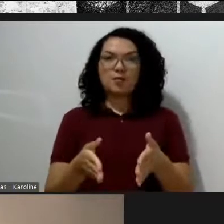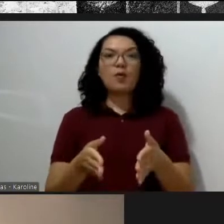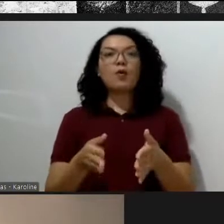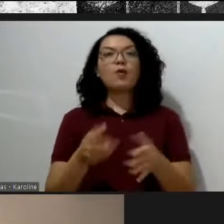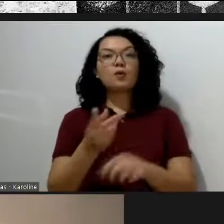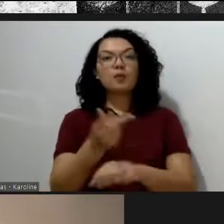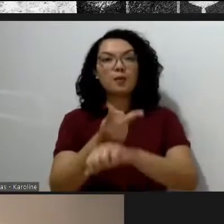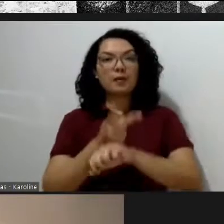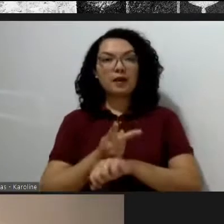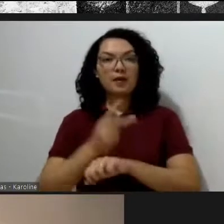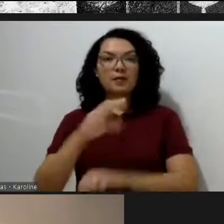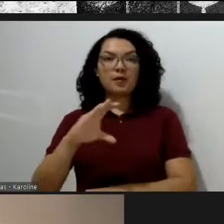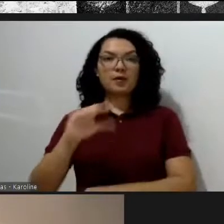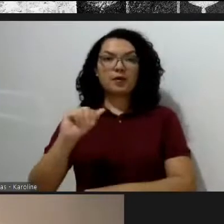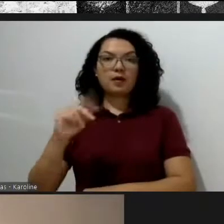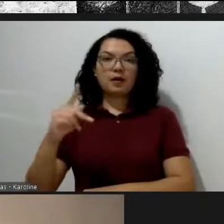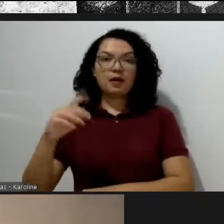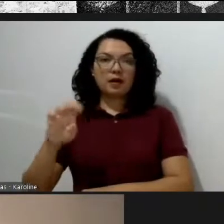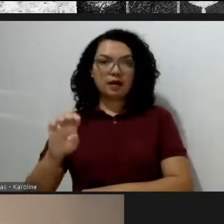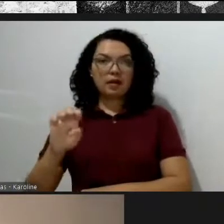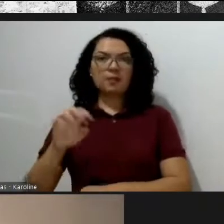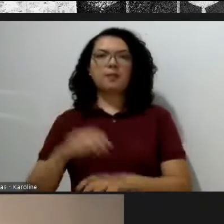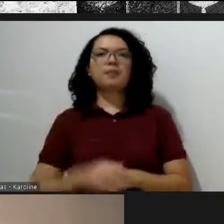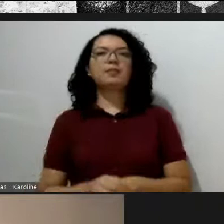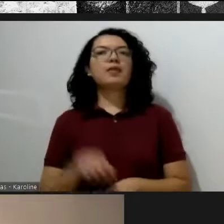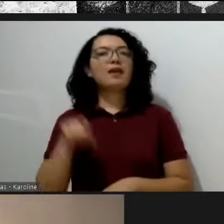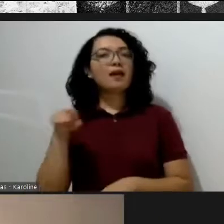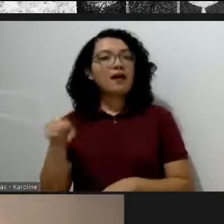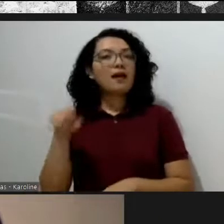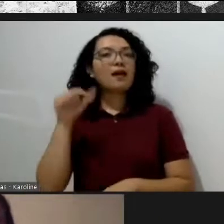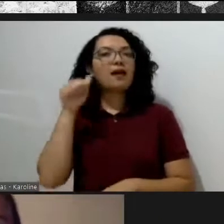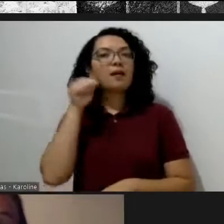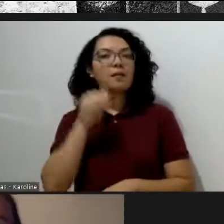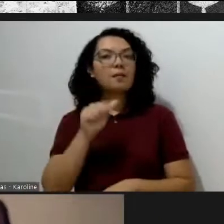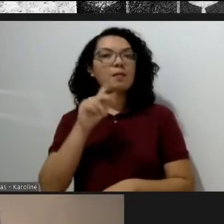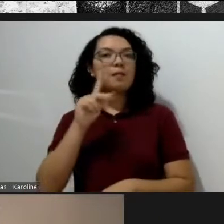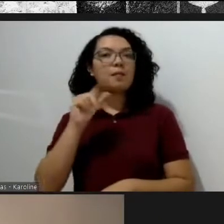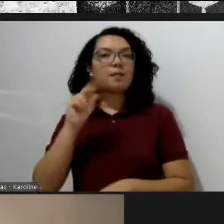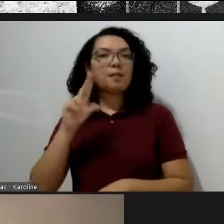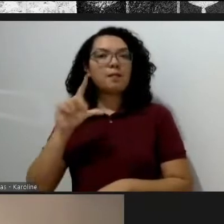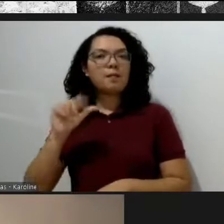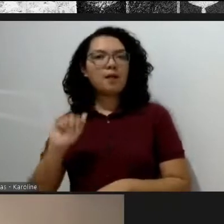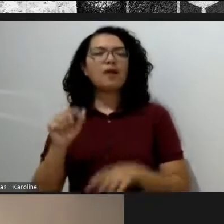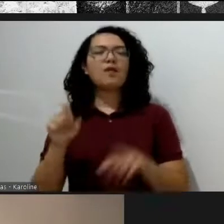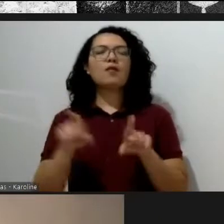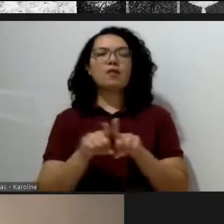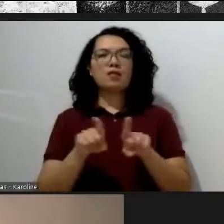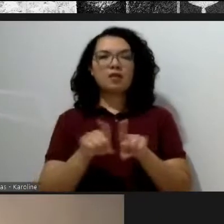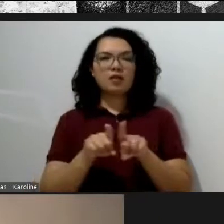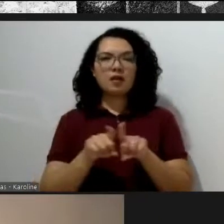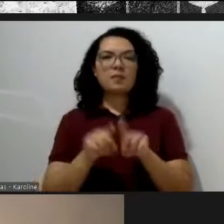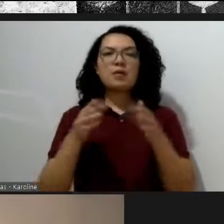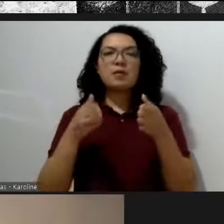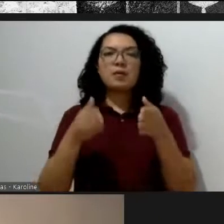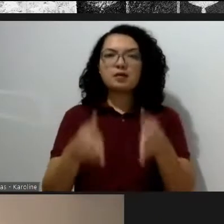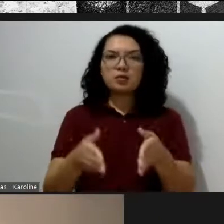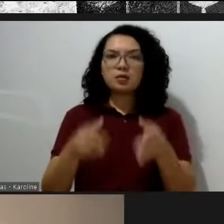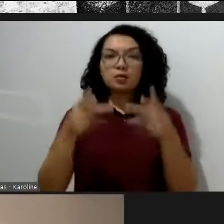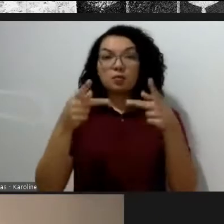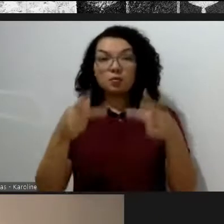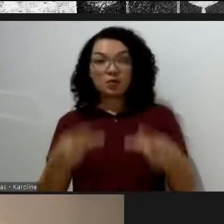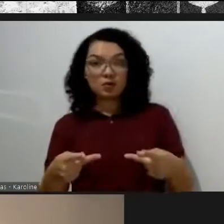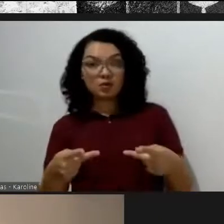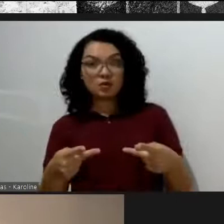projetos destacados, é coautora do projeto Recuperação e Posta em Valor do